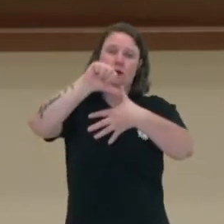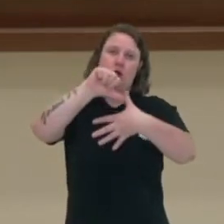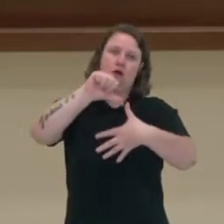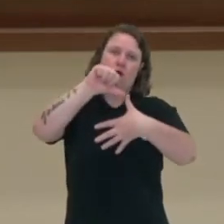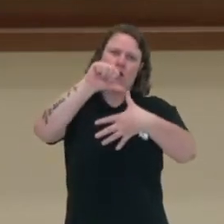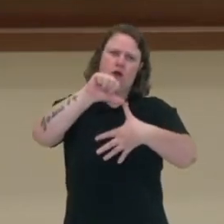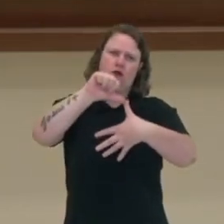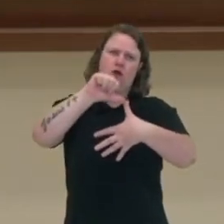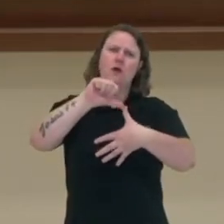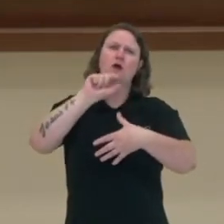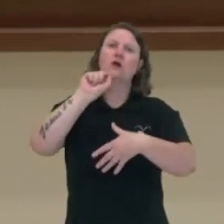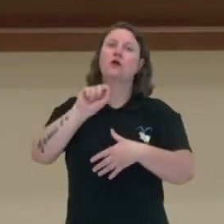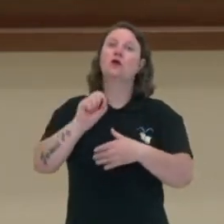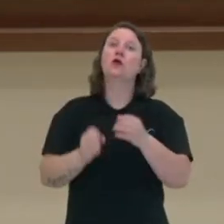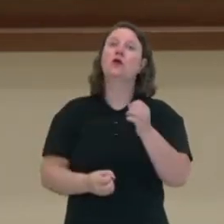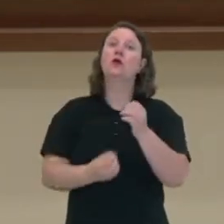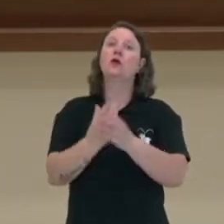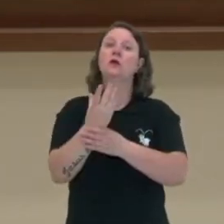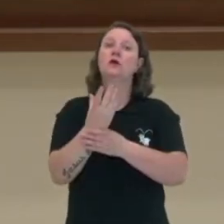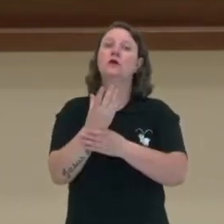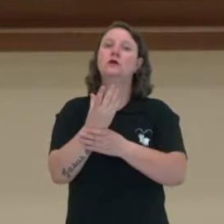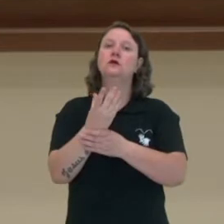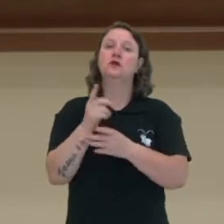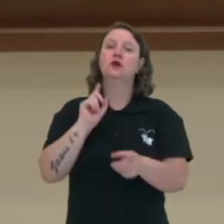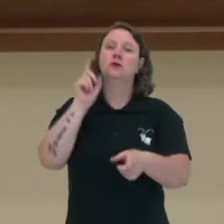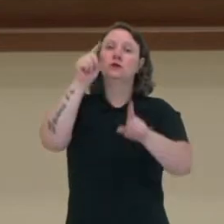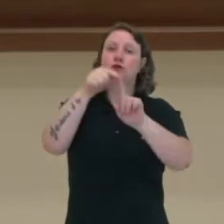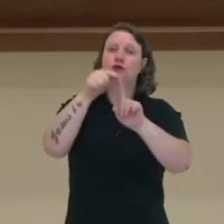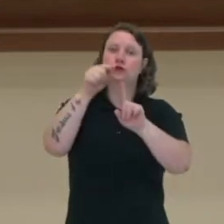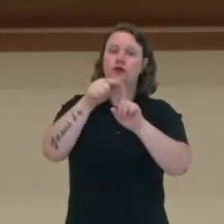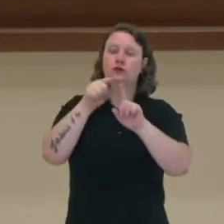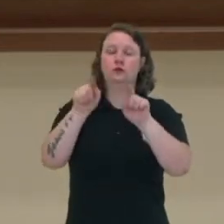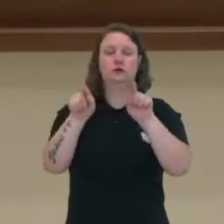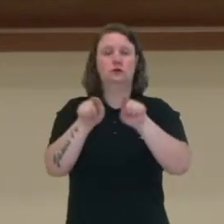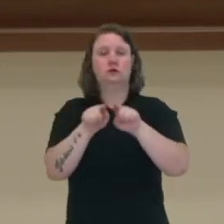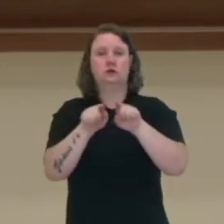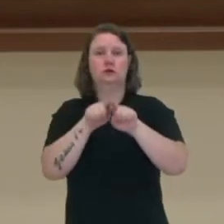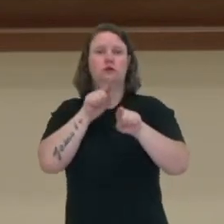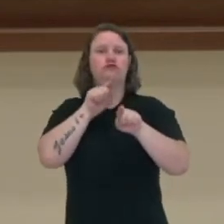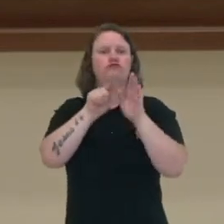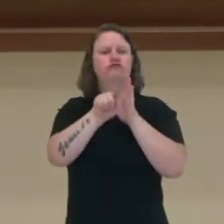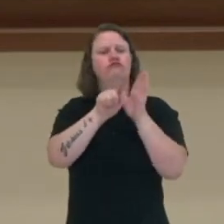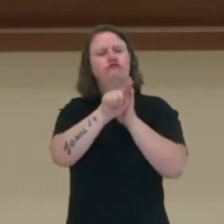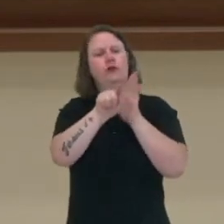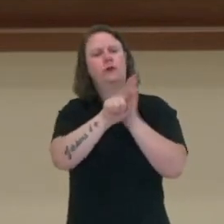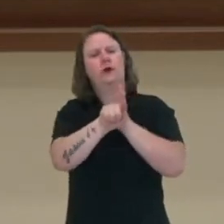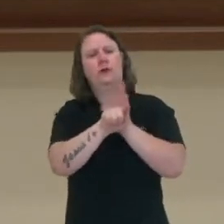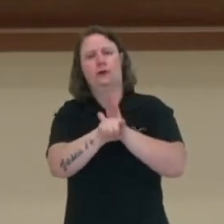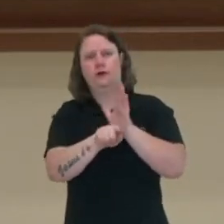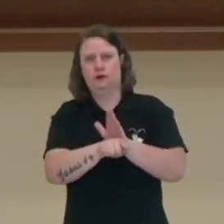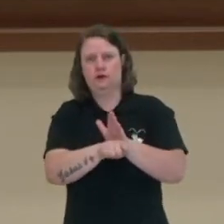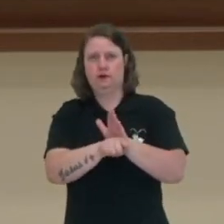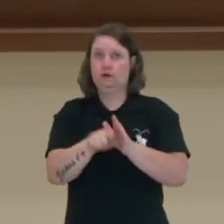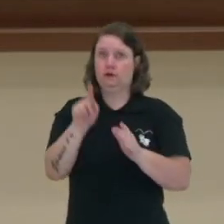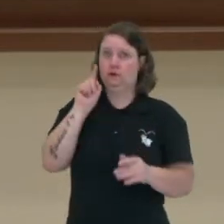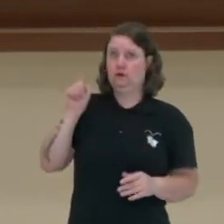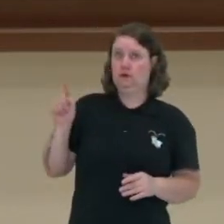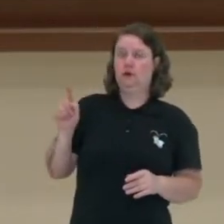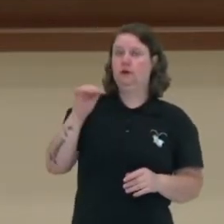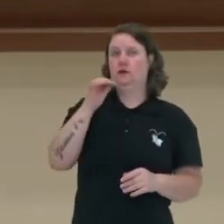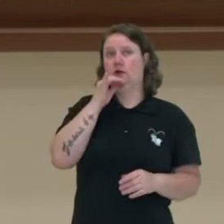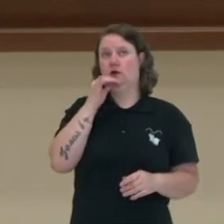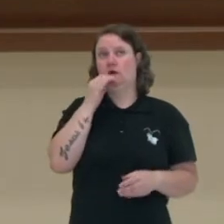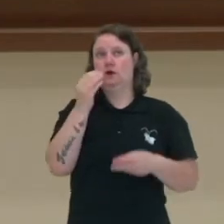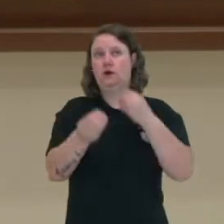isso seja estabelecido, alguns objetivos devem ser alcançados e alguns questionamentos, lógico, serão levantados. Que, por exemplo,